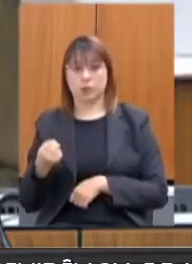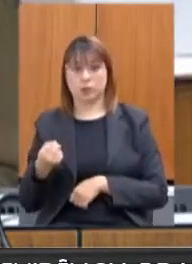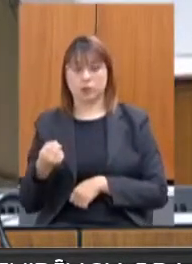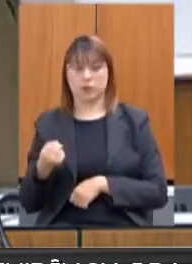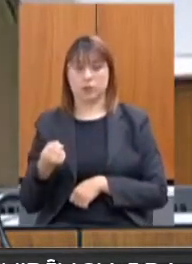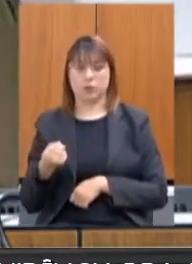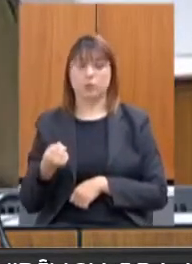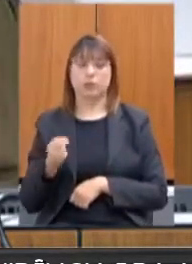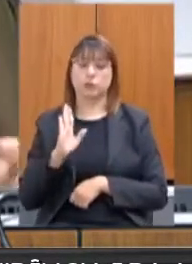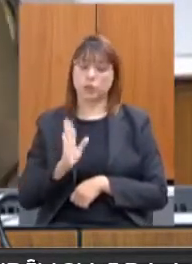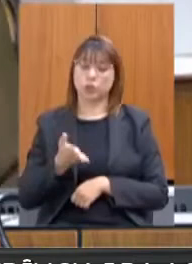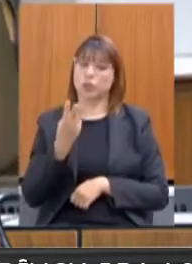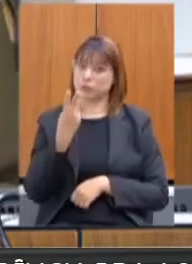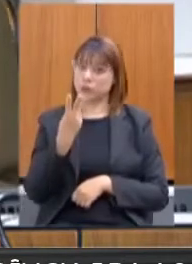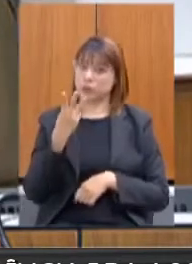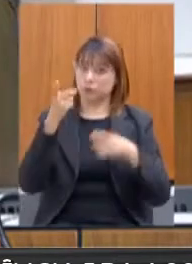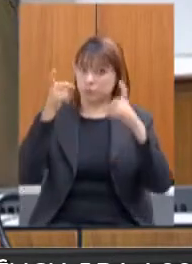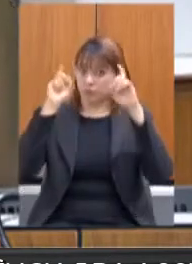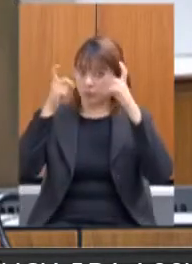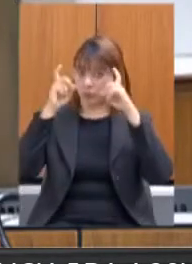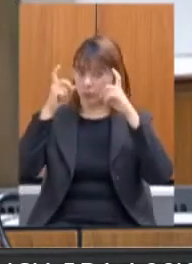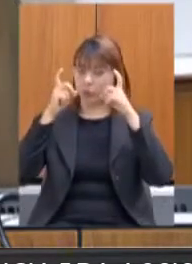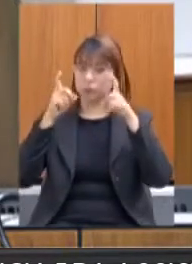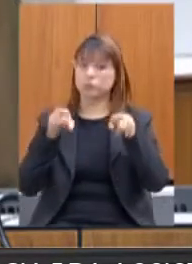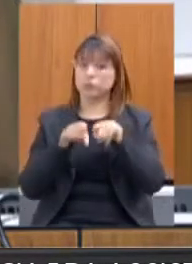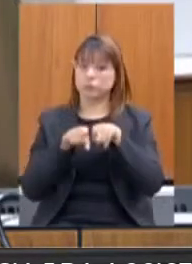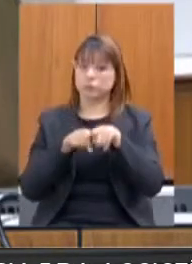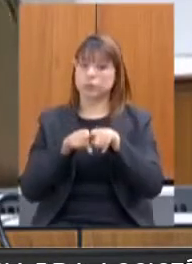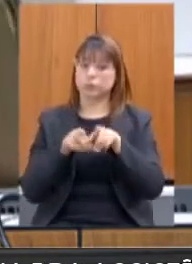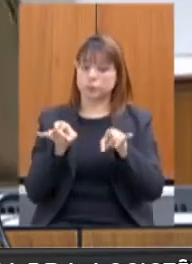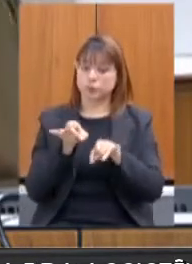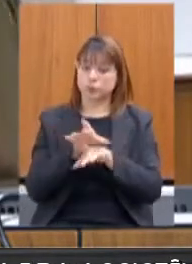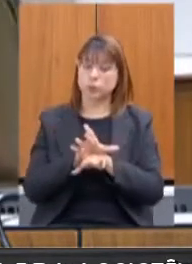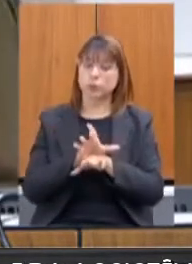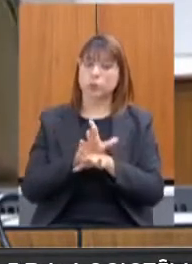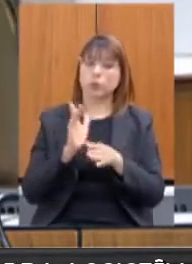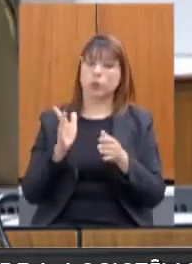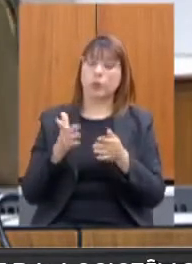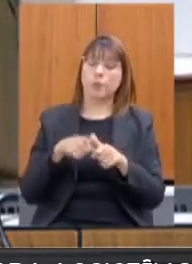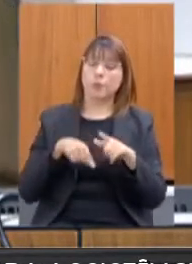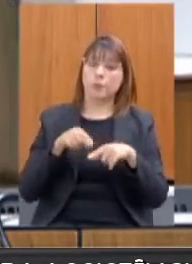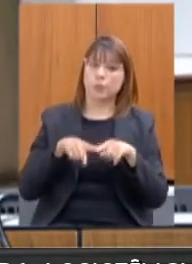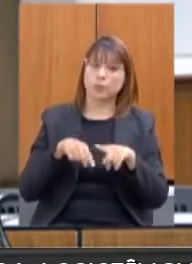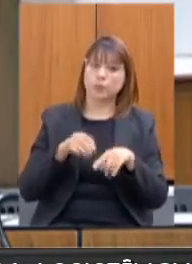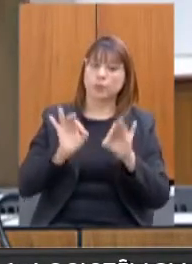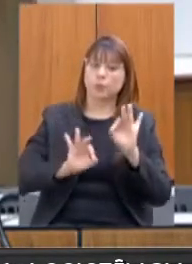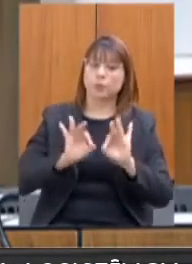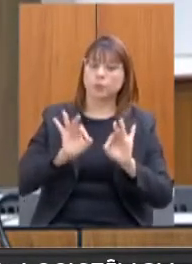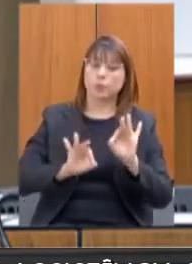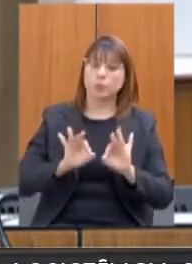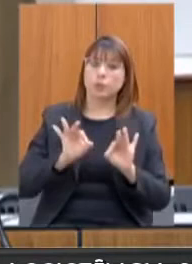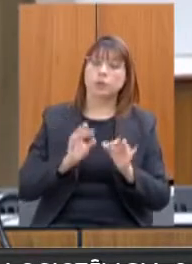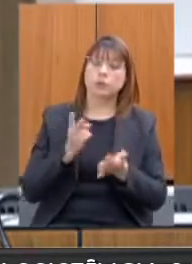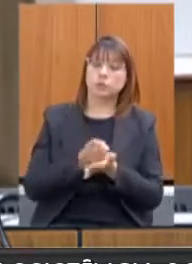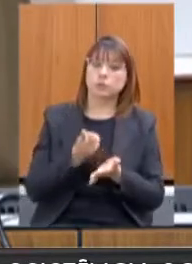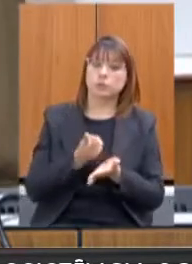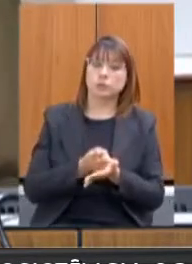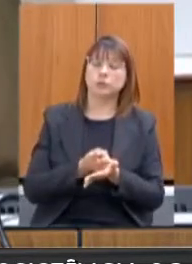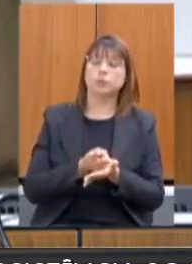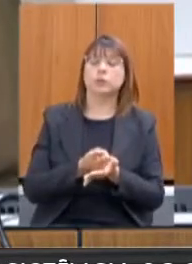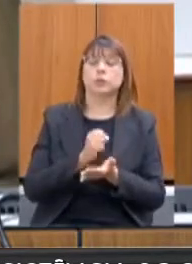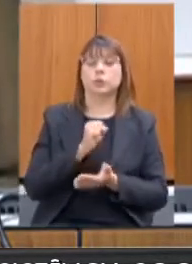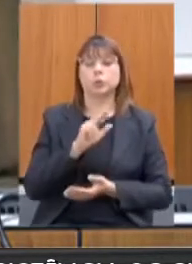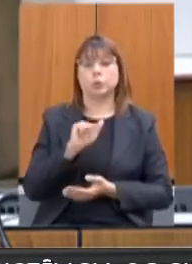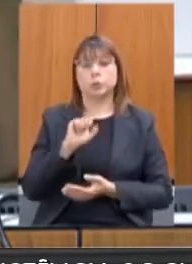três reuniões e já foi produzido e publicado o Plano Estadual de Educação Permanente dos SUAS, em Minas Gerais. Isso